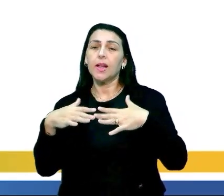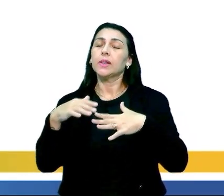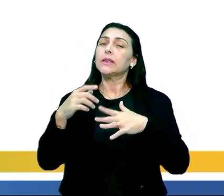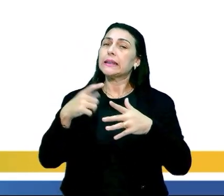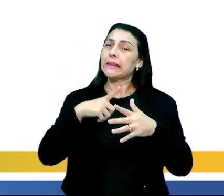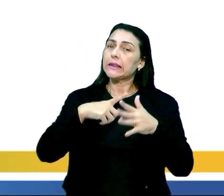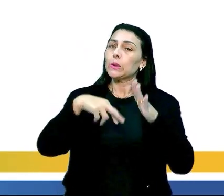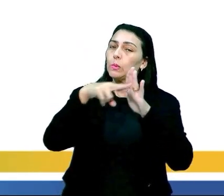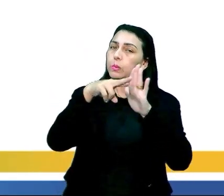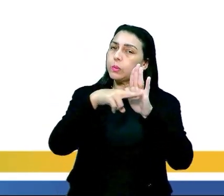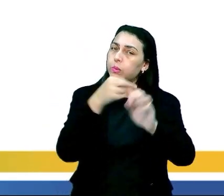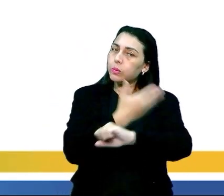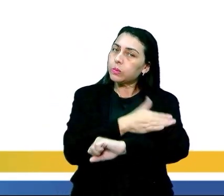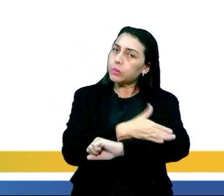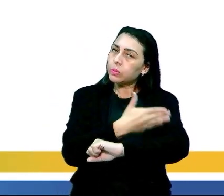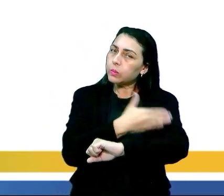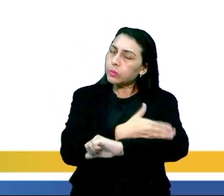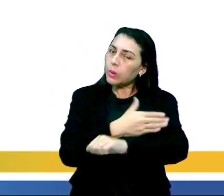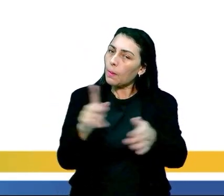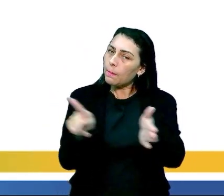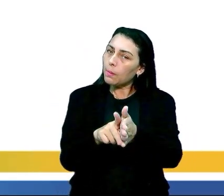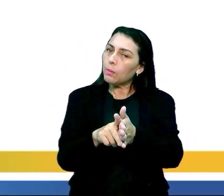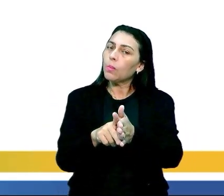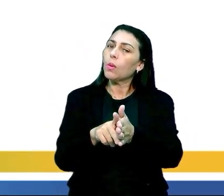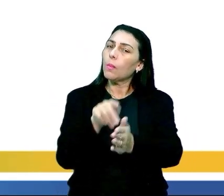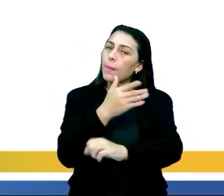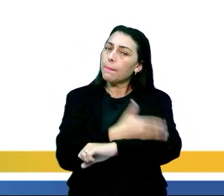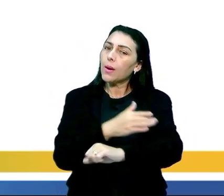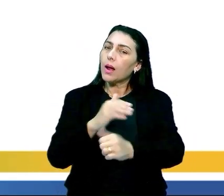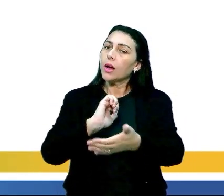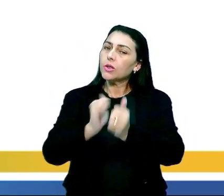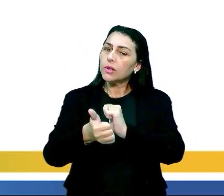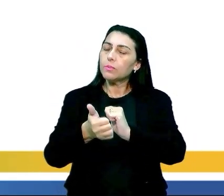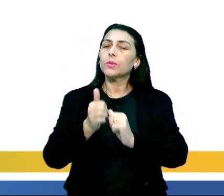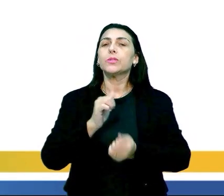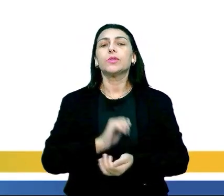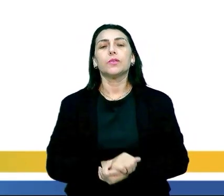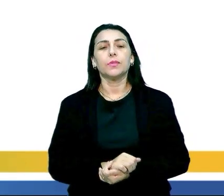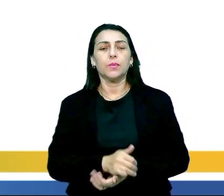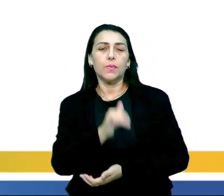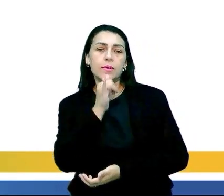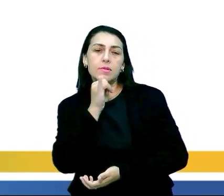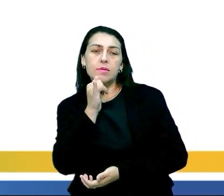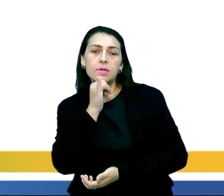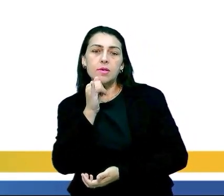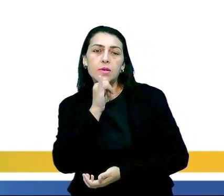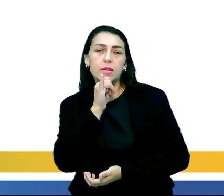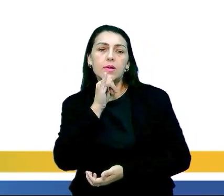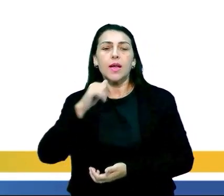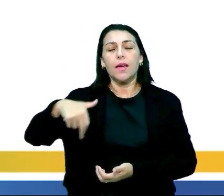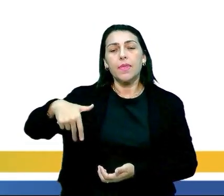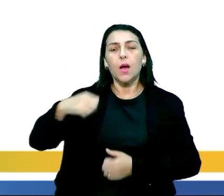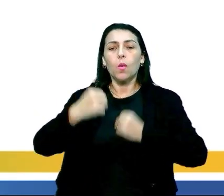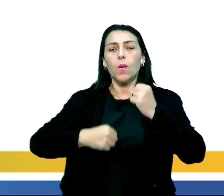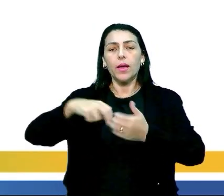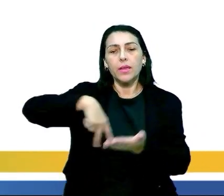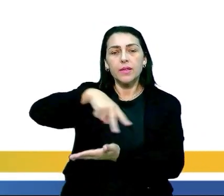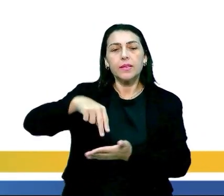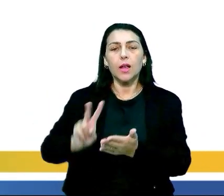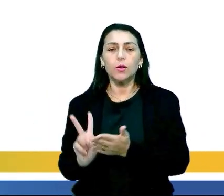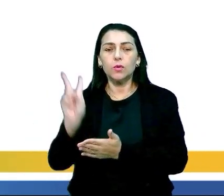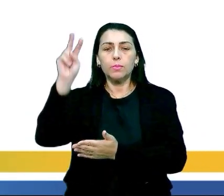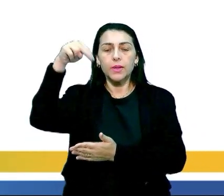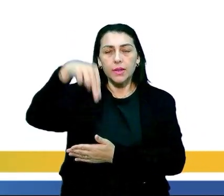compõe um treinamento ou faz parte de uma prática esportiva. Os exemplos de atividade física consistem em andar, correr,